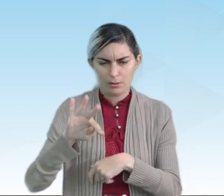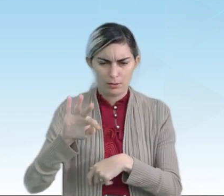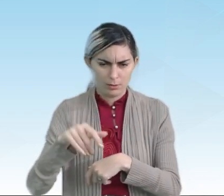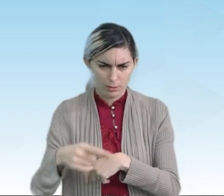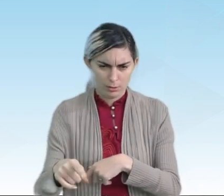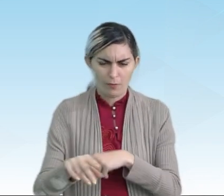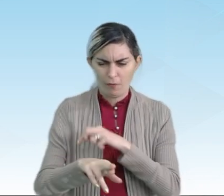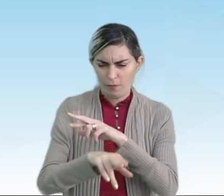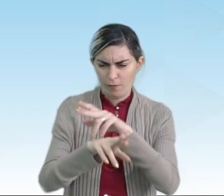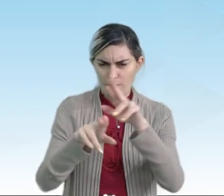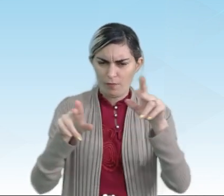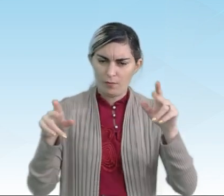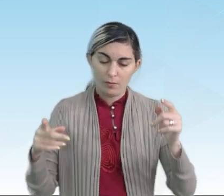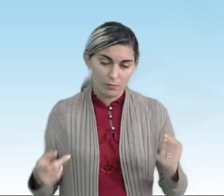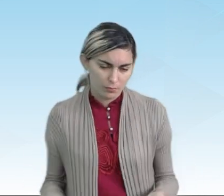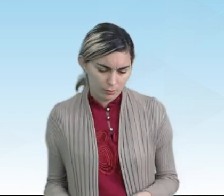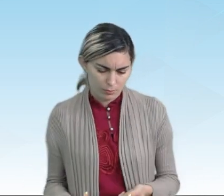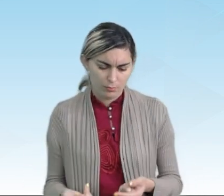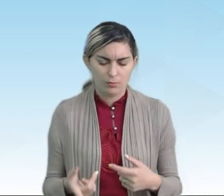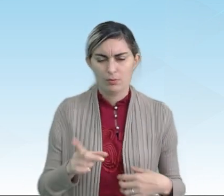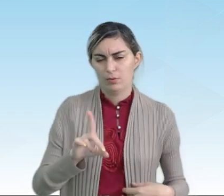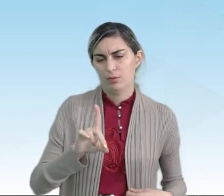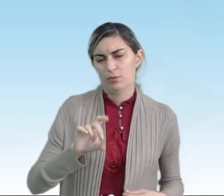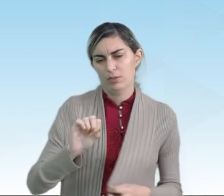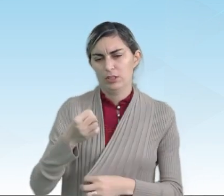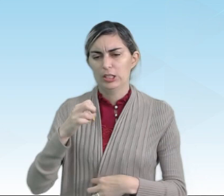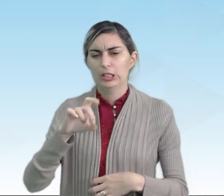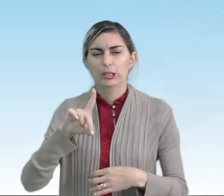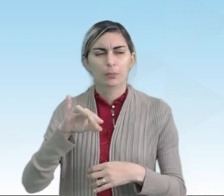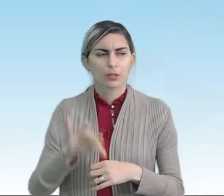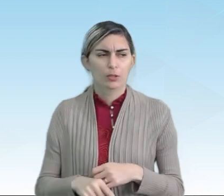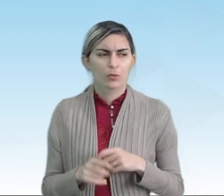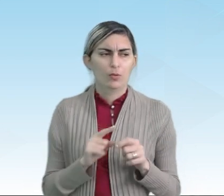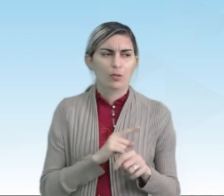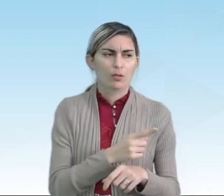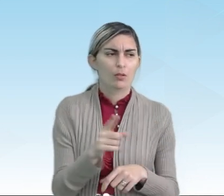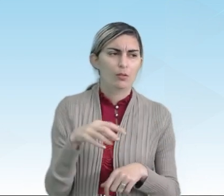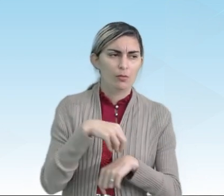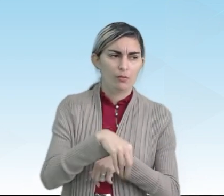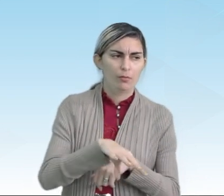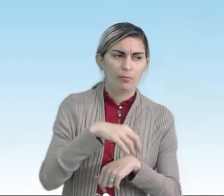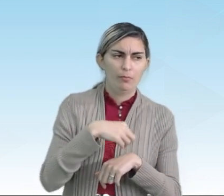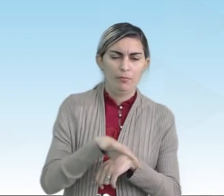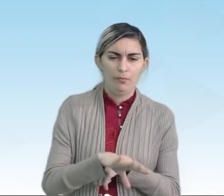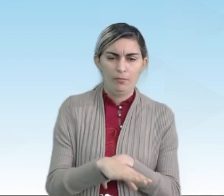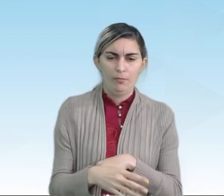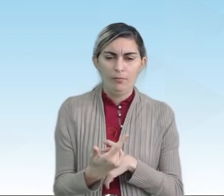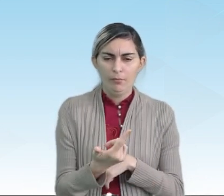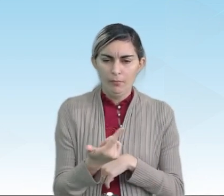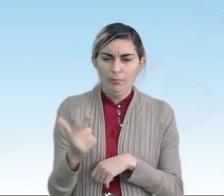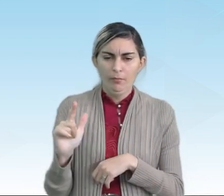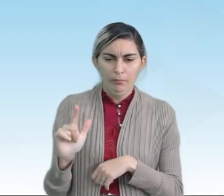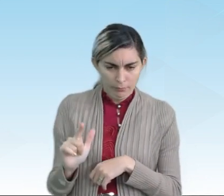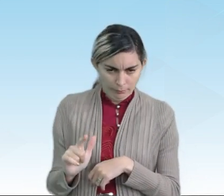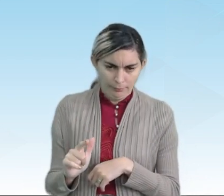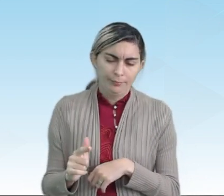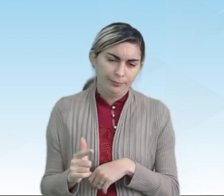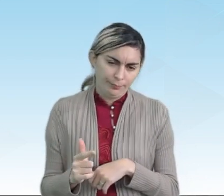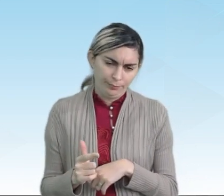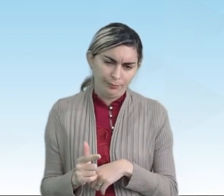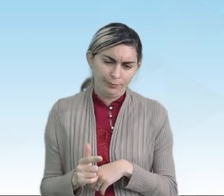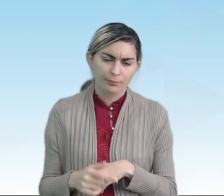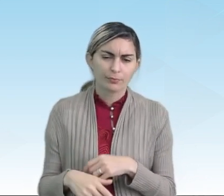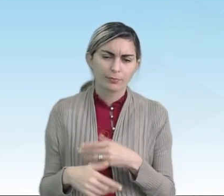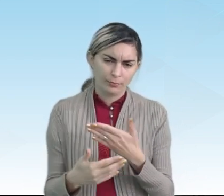quando as várias camadas de sedimento vão sendo ali depositadas umas sobre as outras,